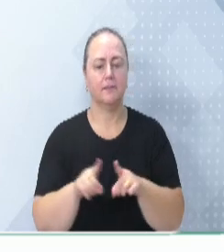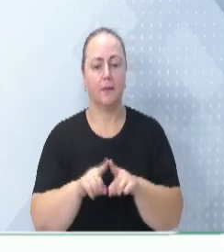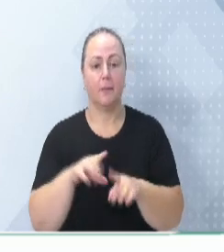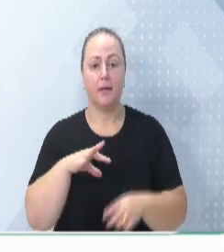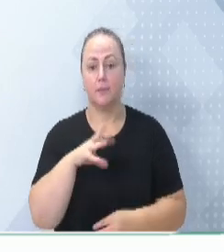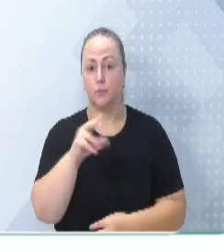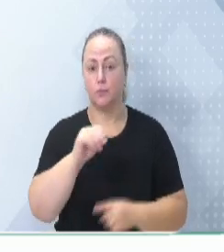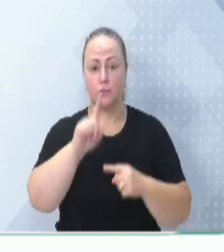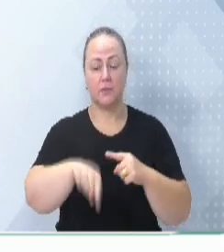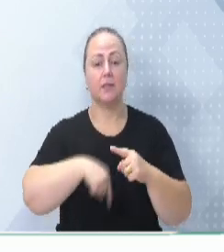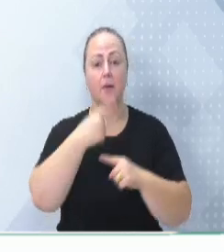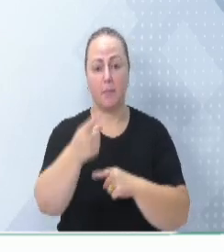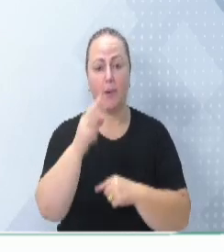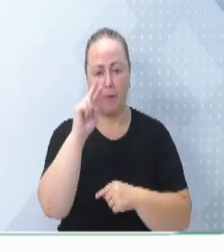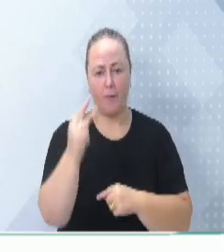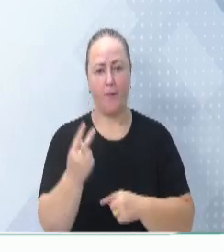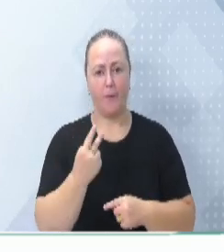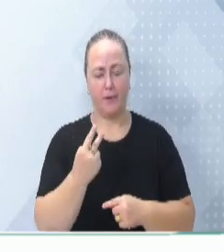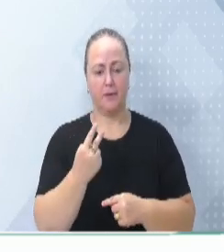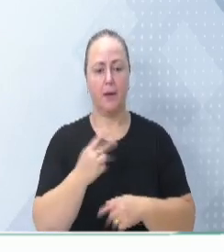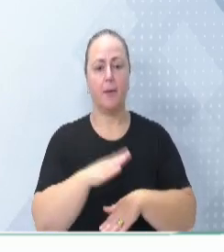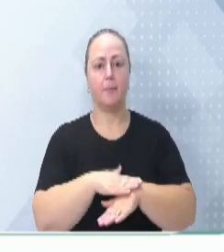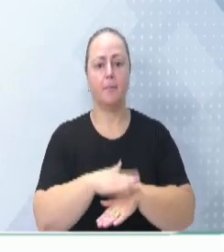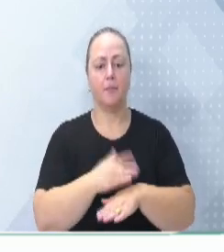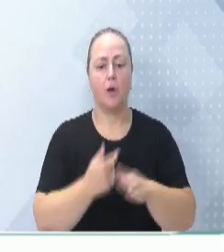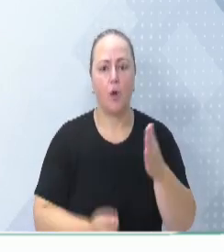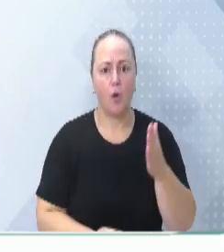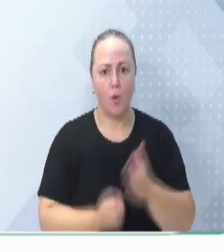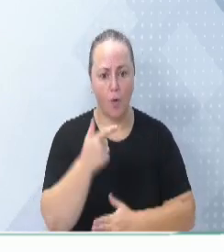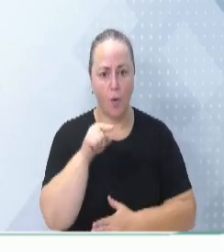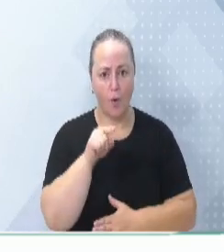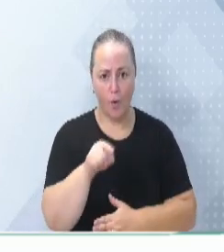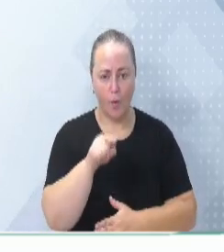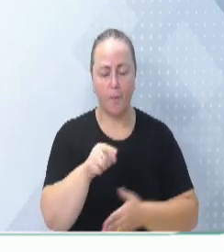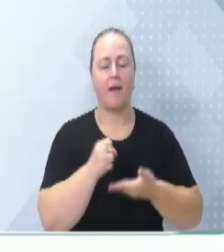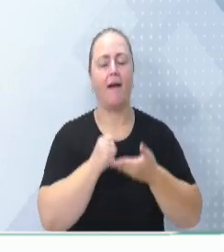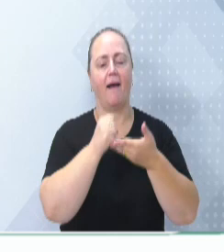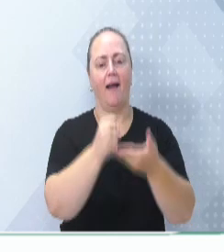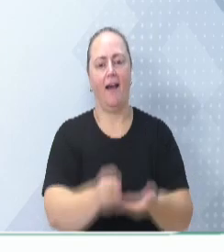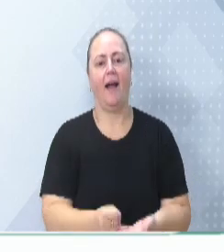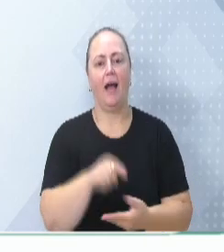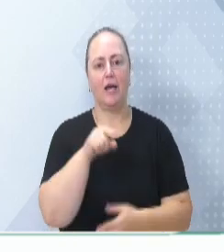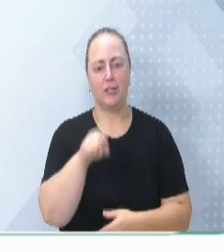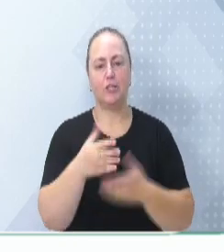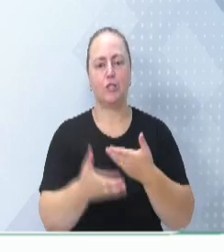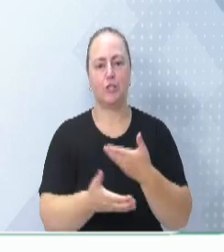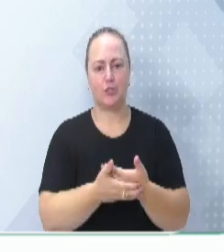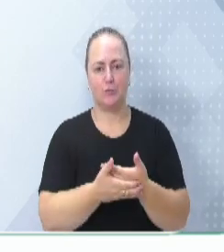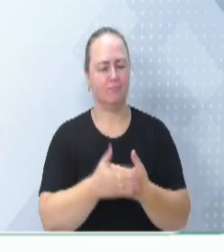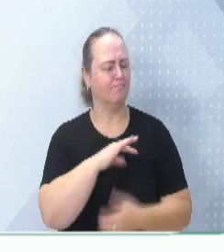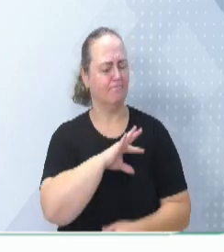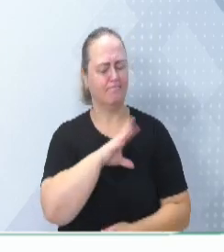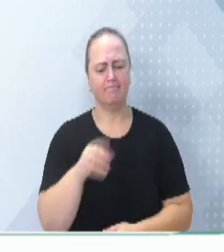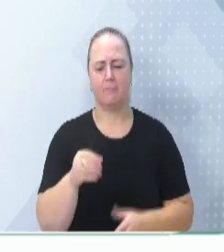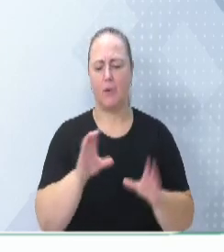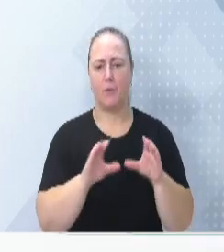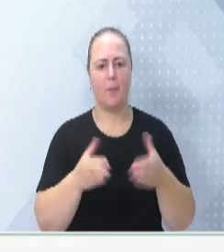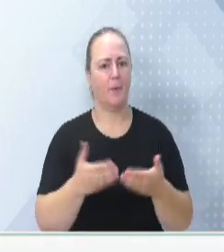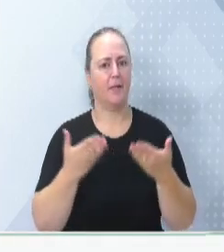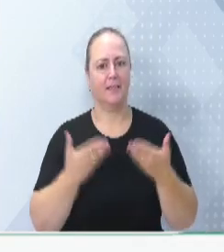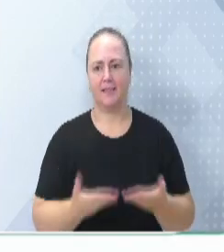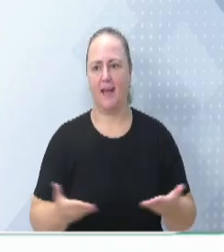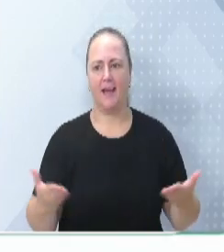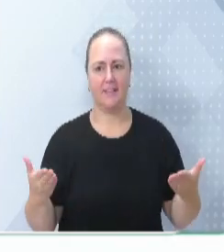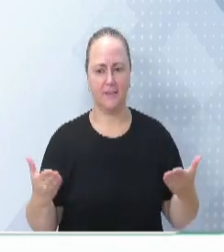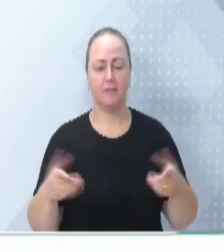nos assistir, ao comprar a Trimania, você está ajudando o Hospital Santa Antônia, ajudando toda a comunidade, inclusive os